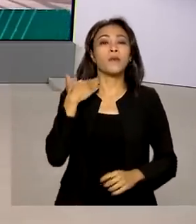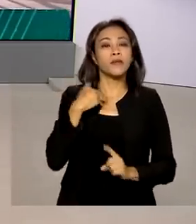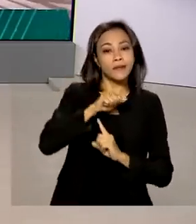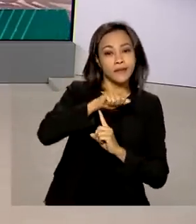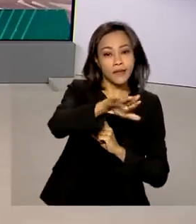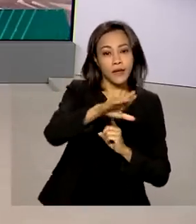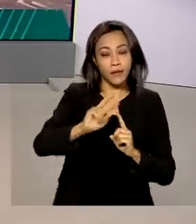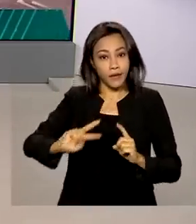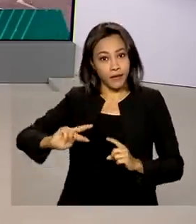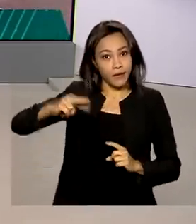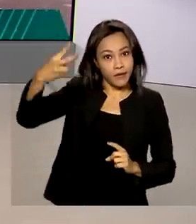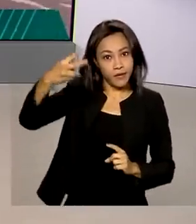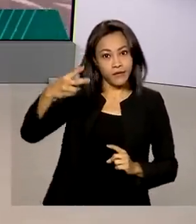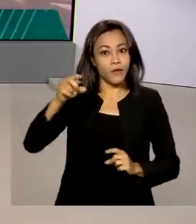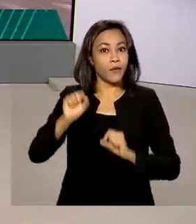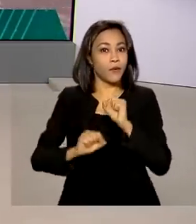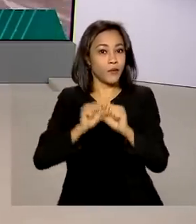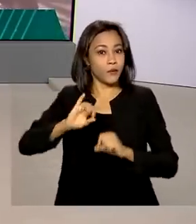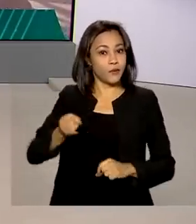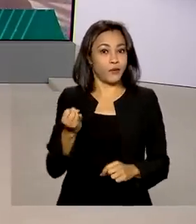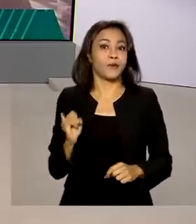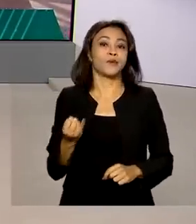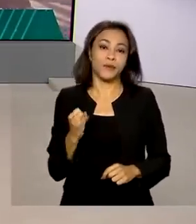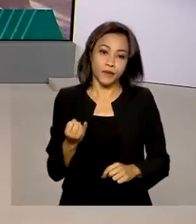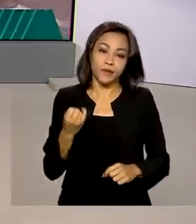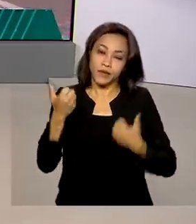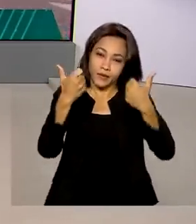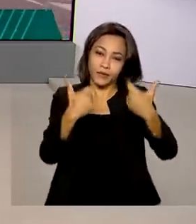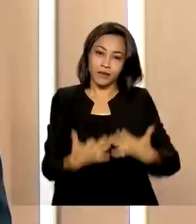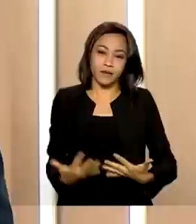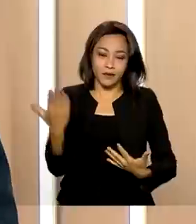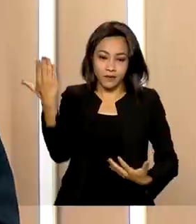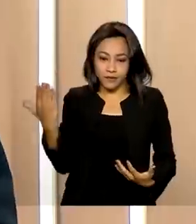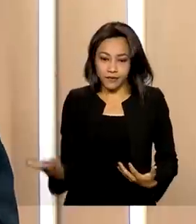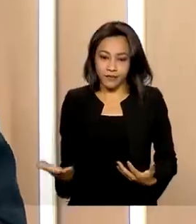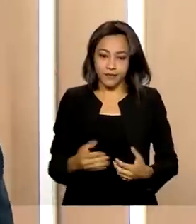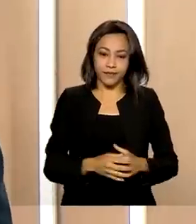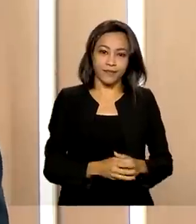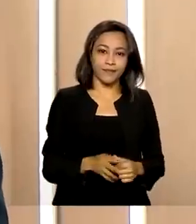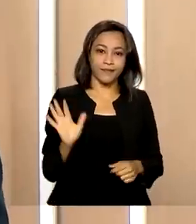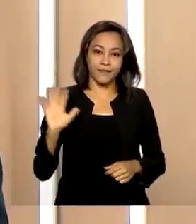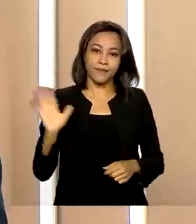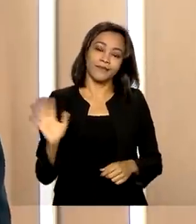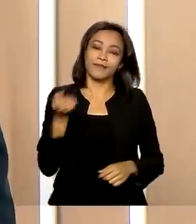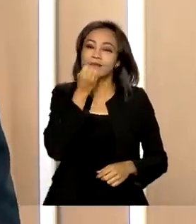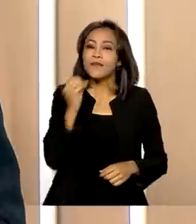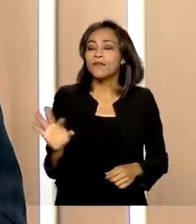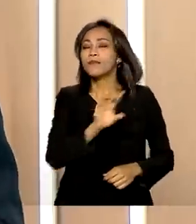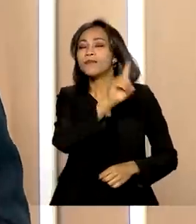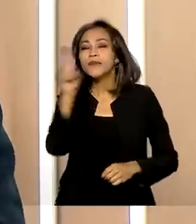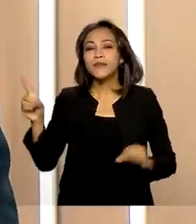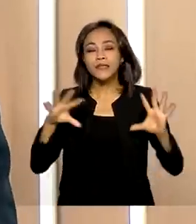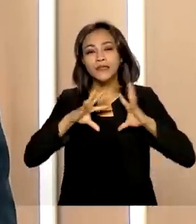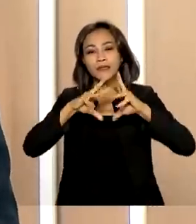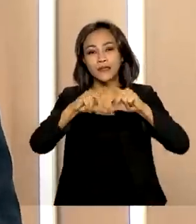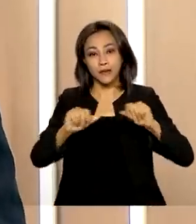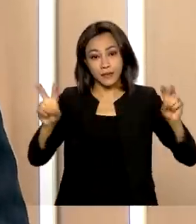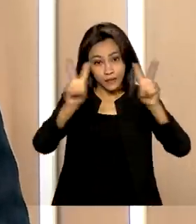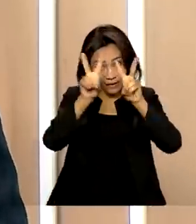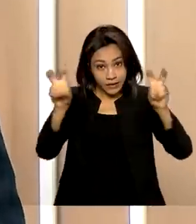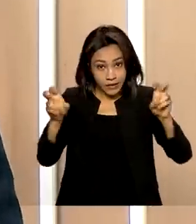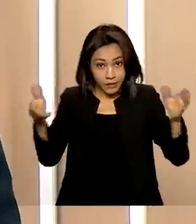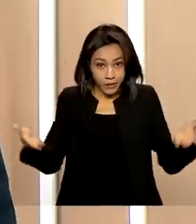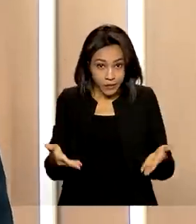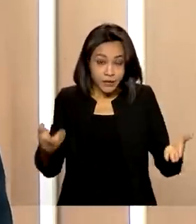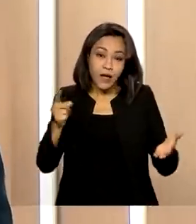taxa básica de juros da economia brasileira. Quem comenta é Ricardo Caldas. Olá, bom dia a todos. O tema de hoje é sobre